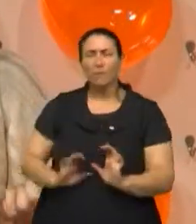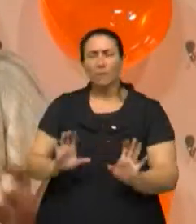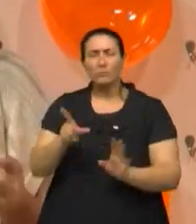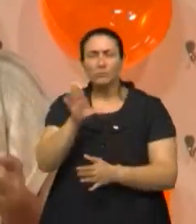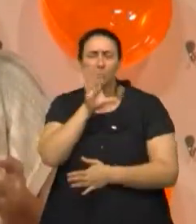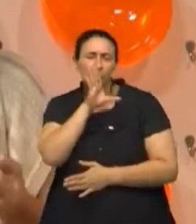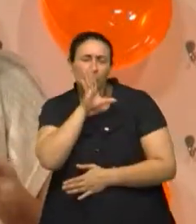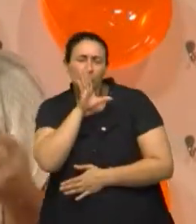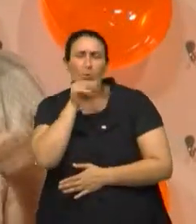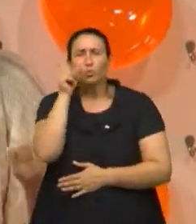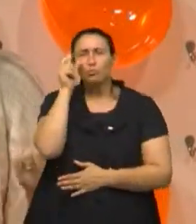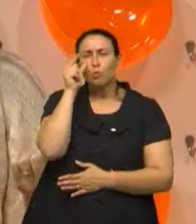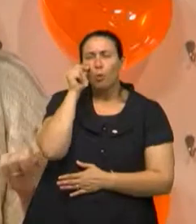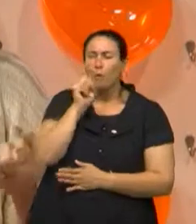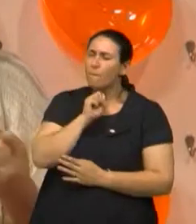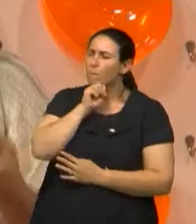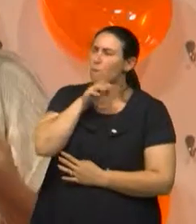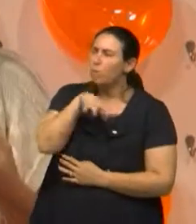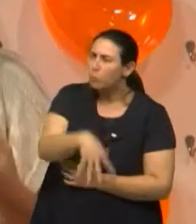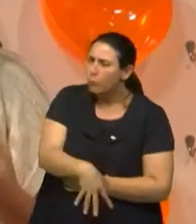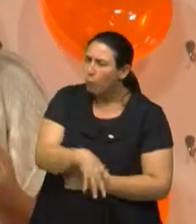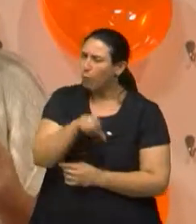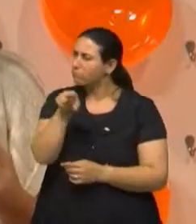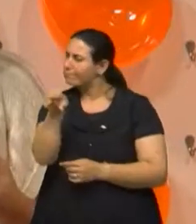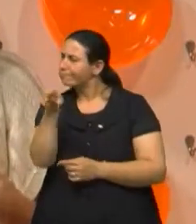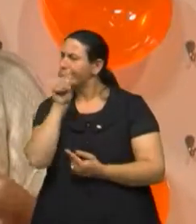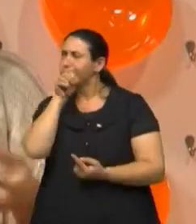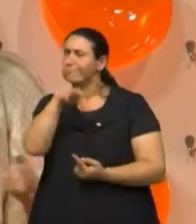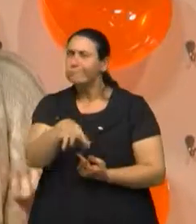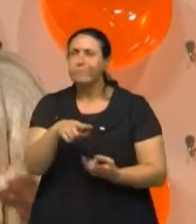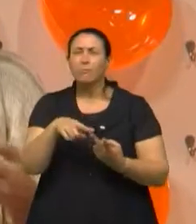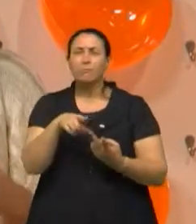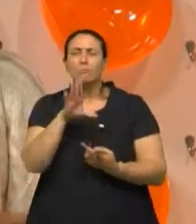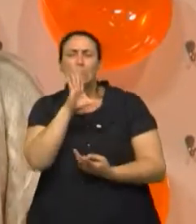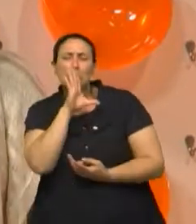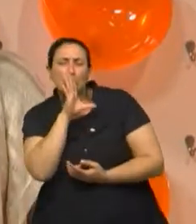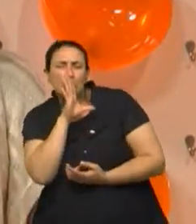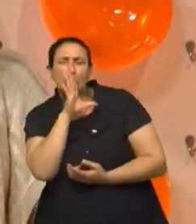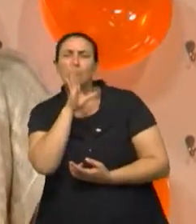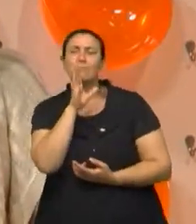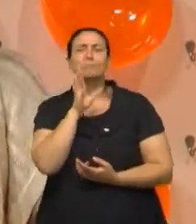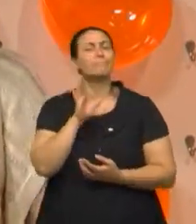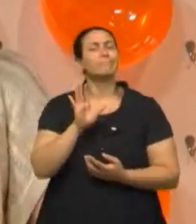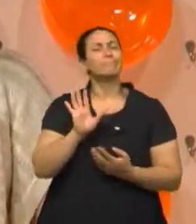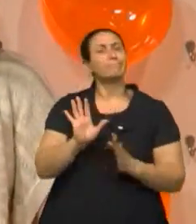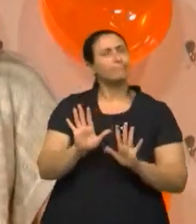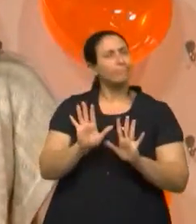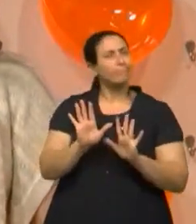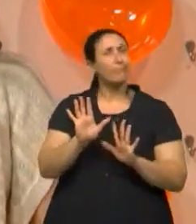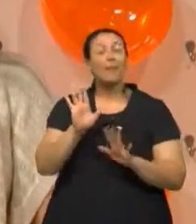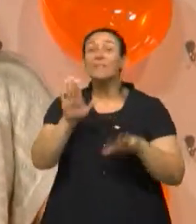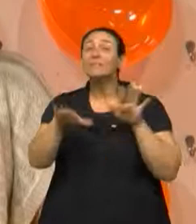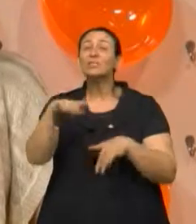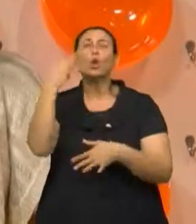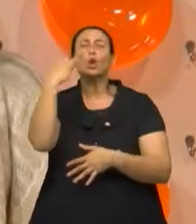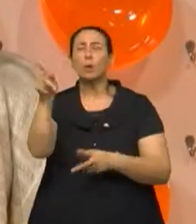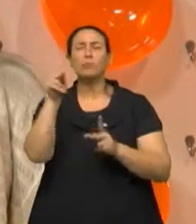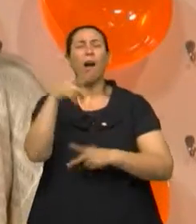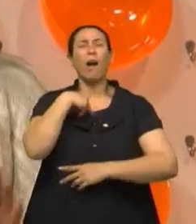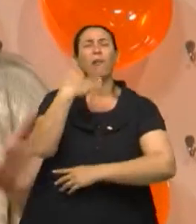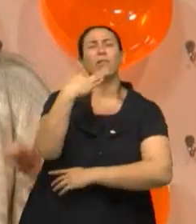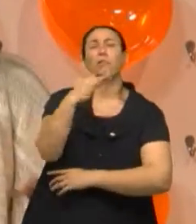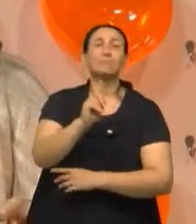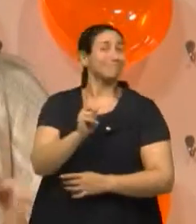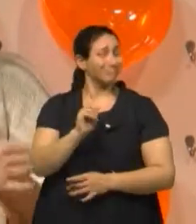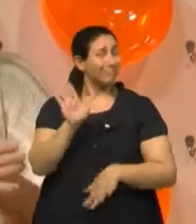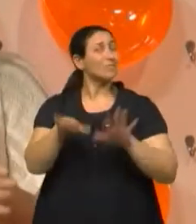sonolento, vomitou depois da queda, ou ficou mais quieto, né? A dor, às vezes, não é o único parâmetro de gravidade,